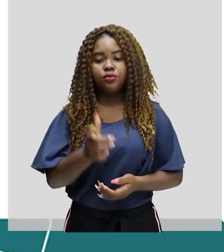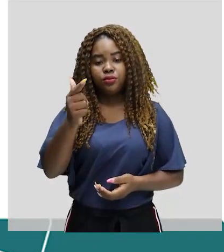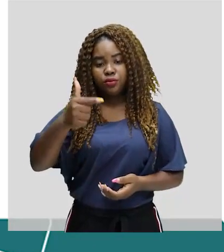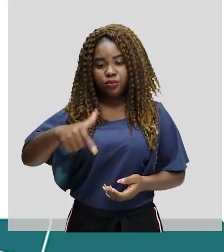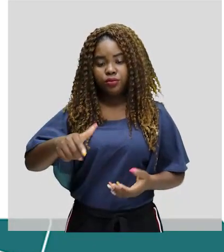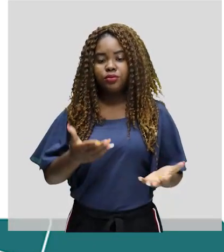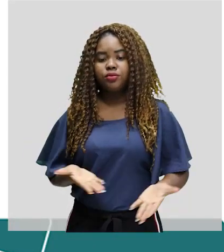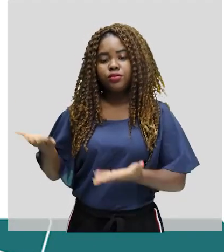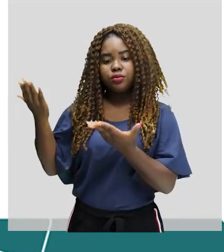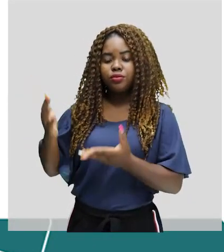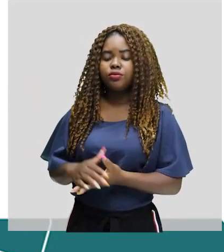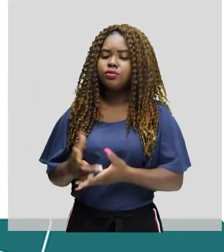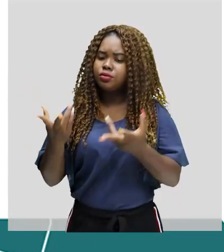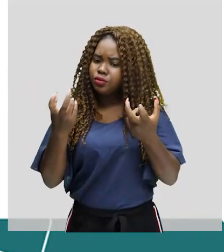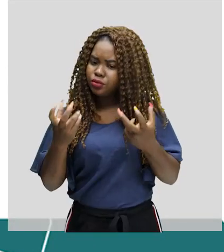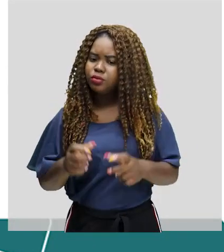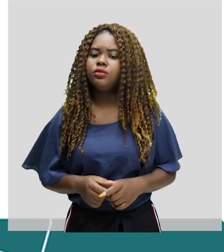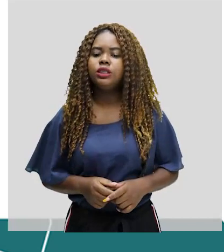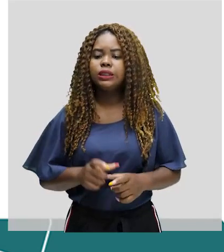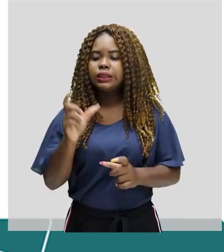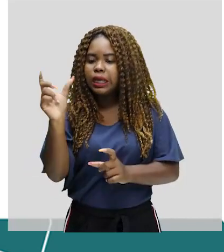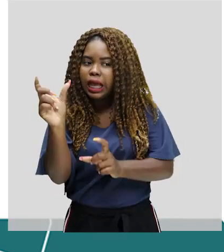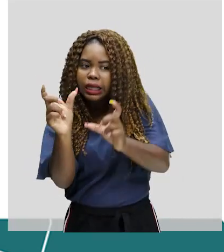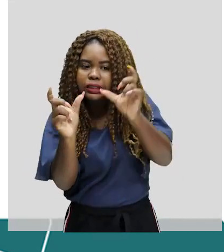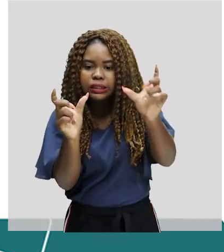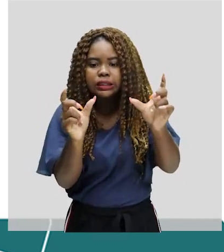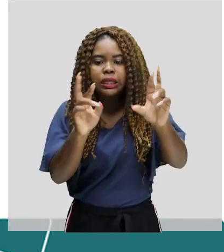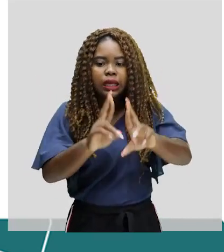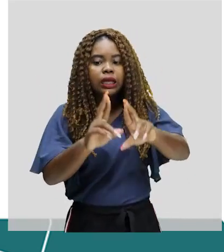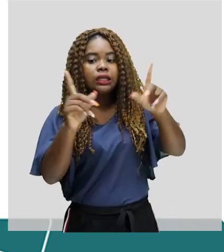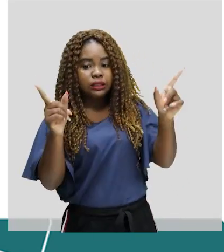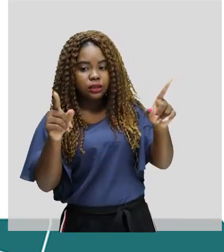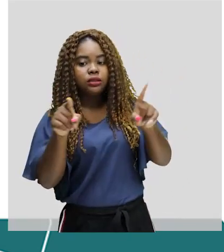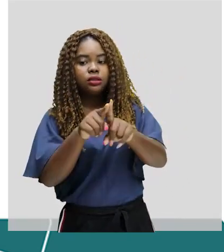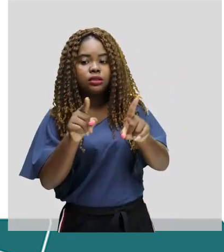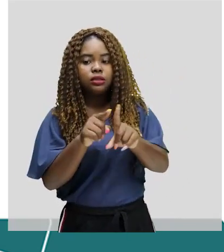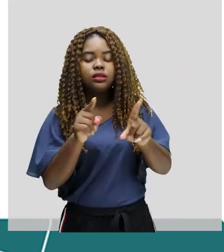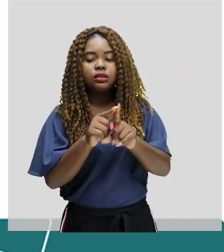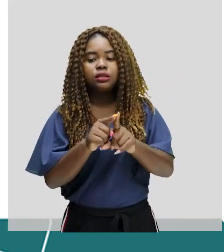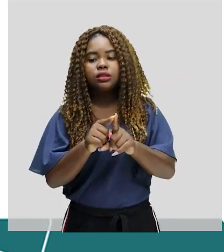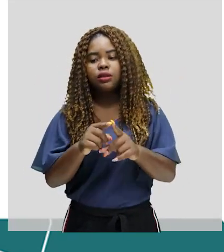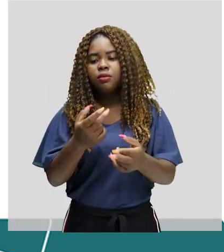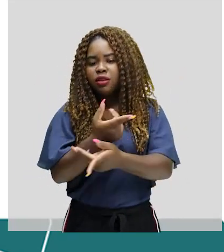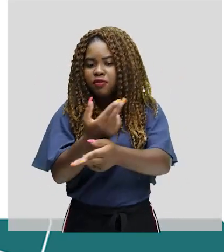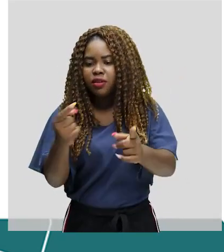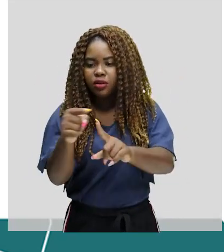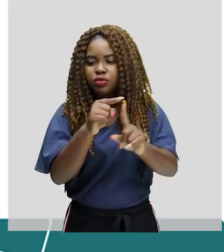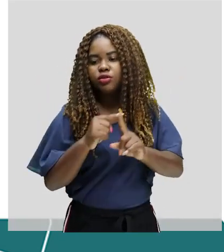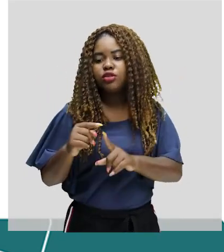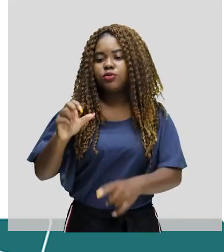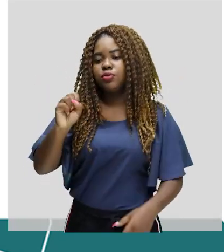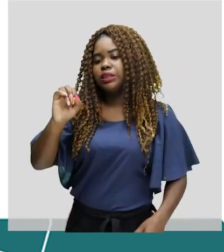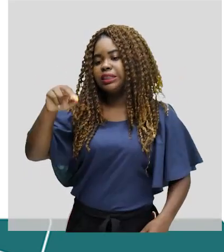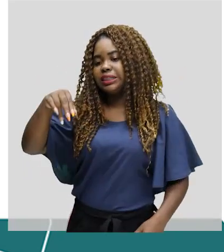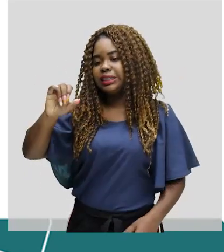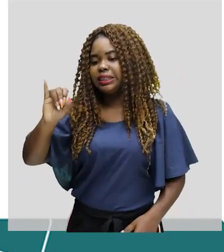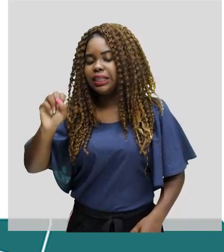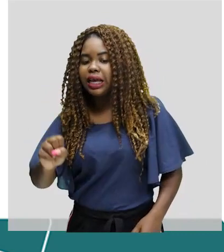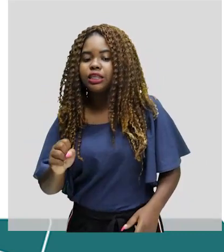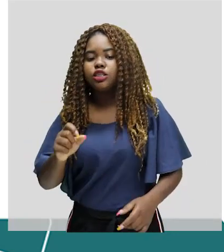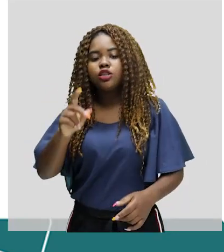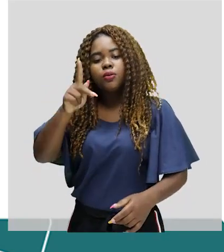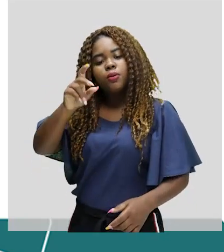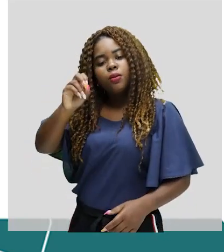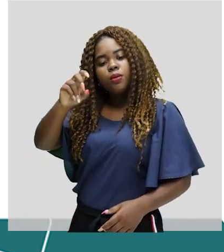Também são exploradas as letras de tipos diferentes e sinais de pontuação. Sempre buscando a interação com o leitor. Os suportes